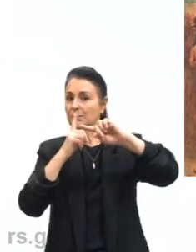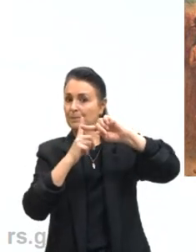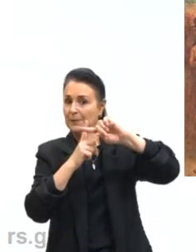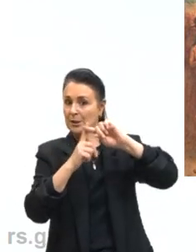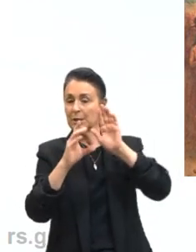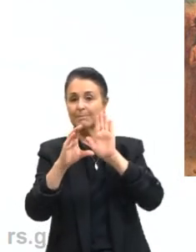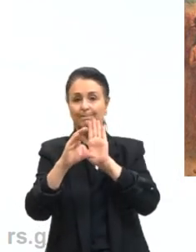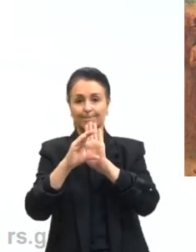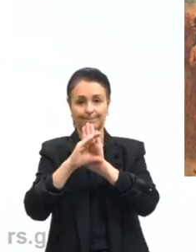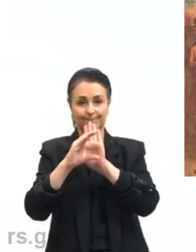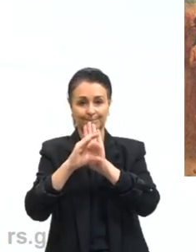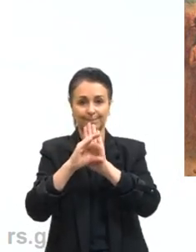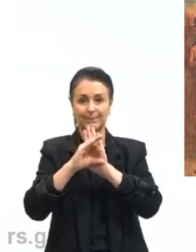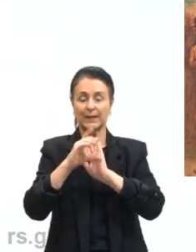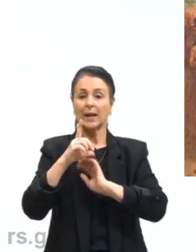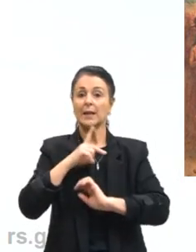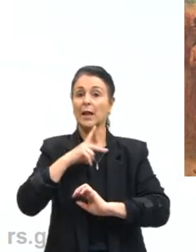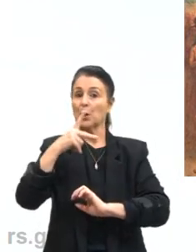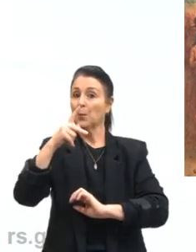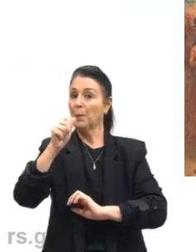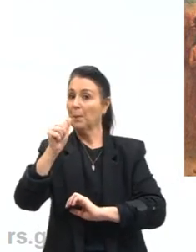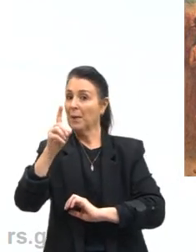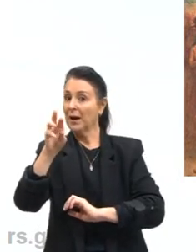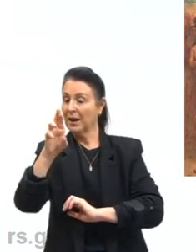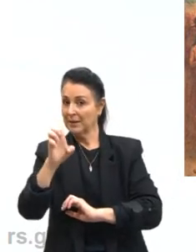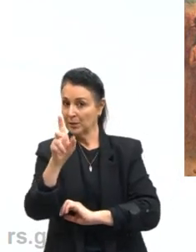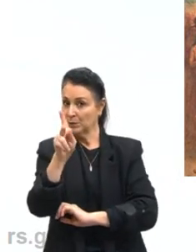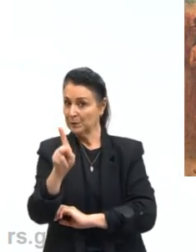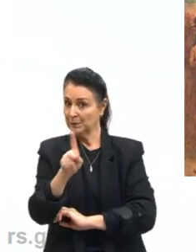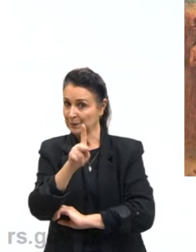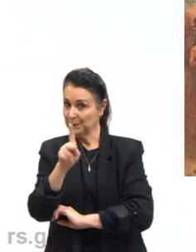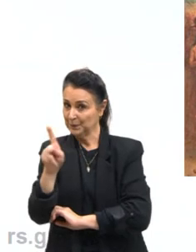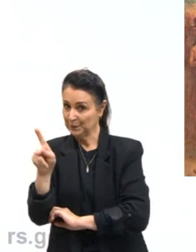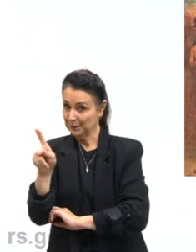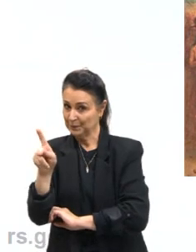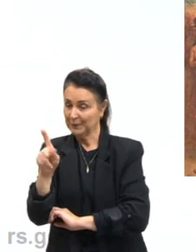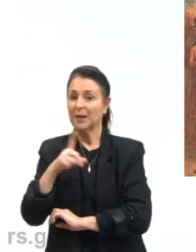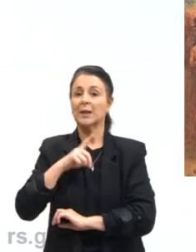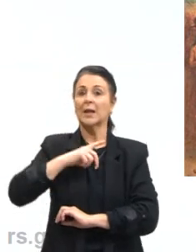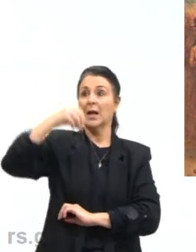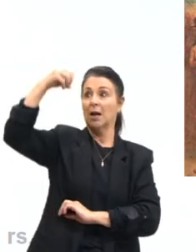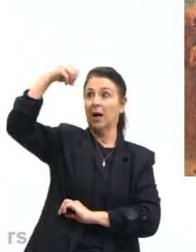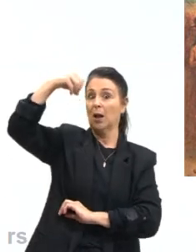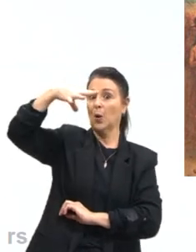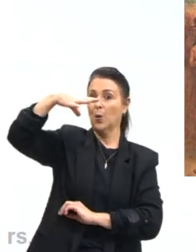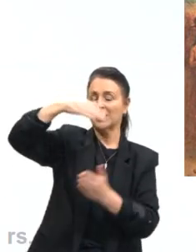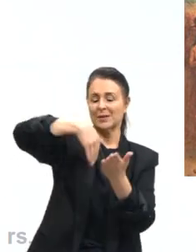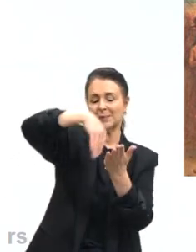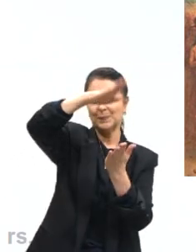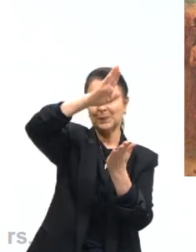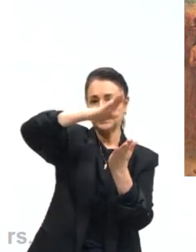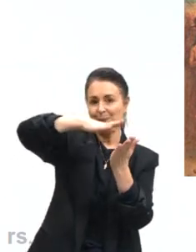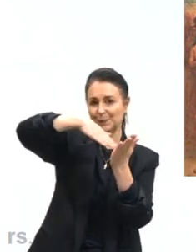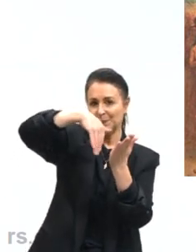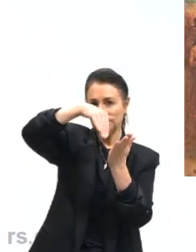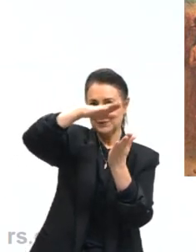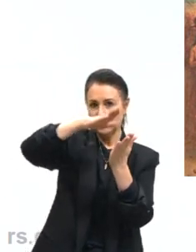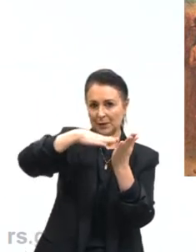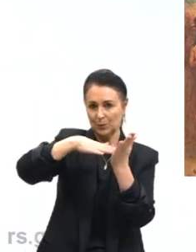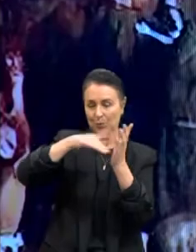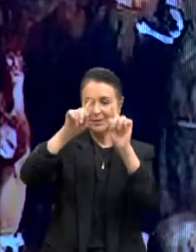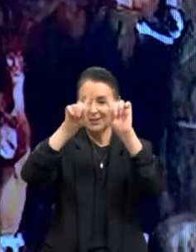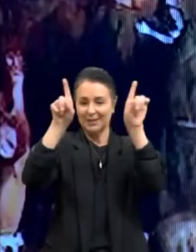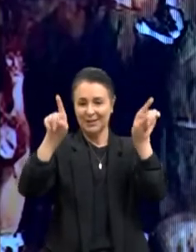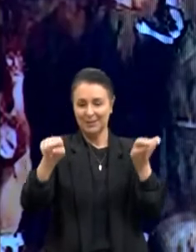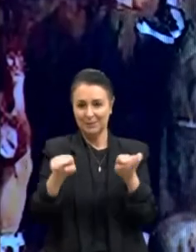ali um padre, nós temos a cruz, nós temos a luz, a pintura, a luz dada a essa obra